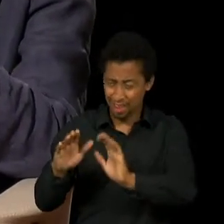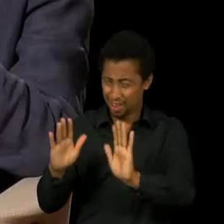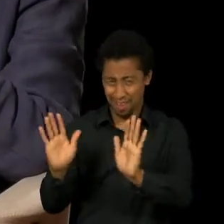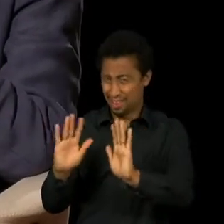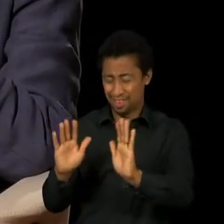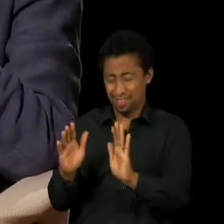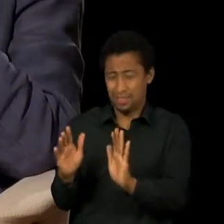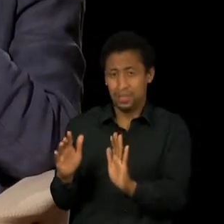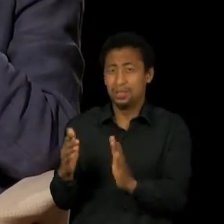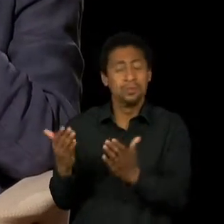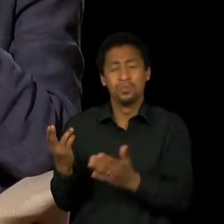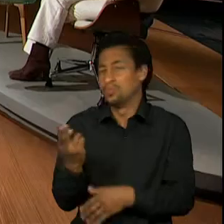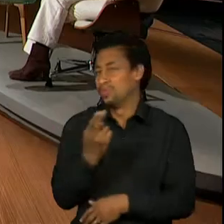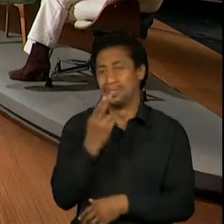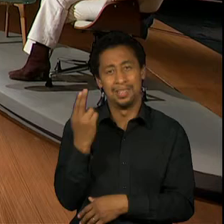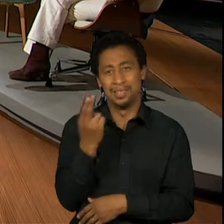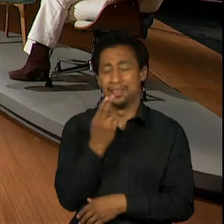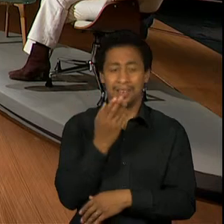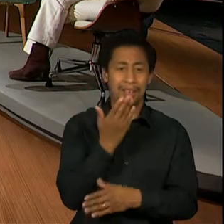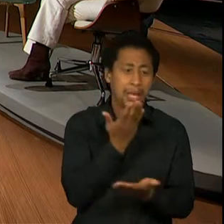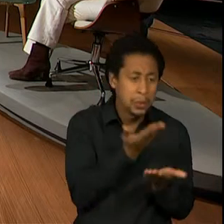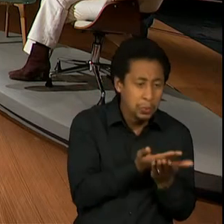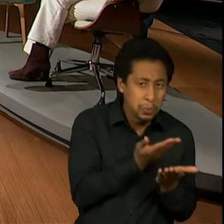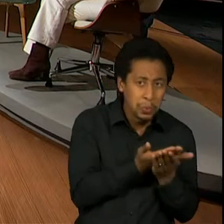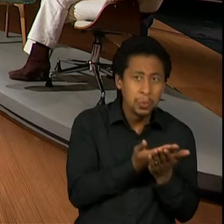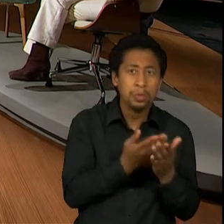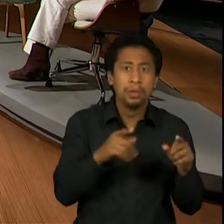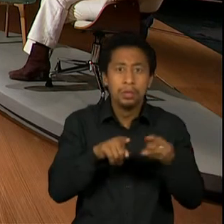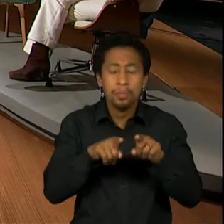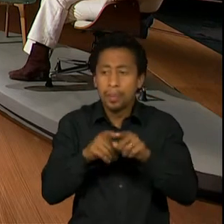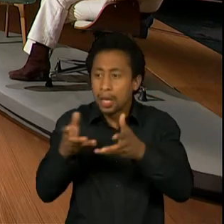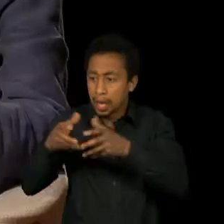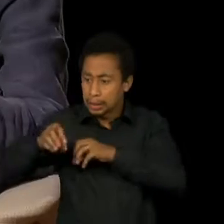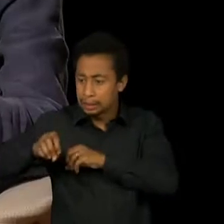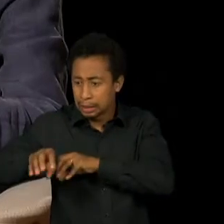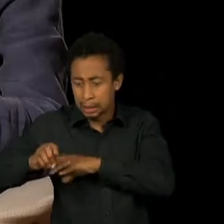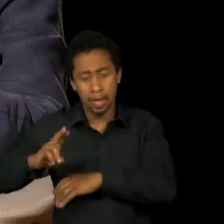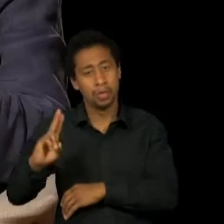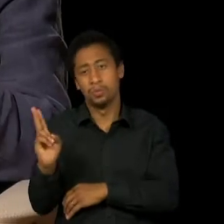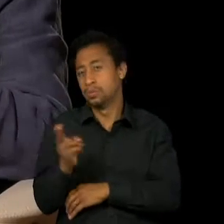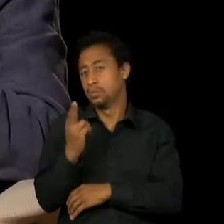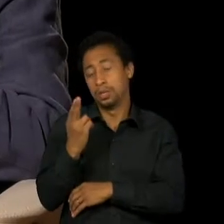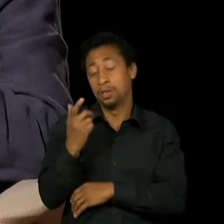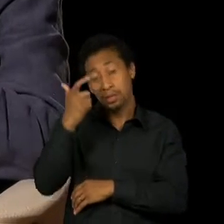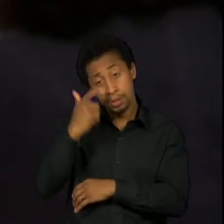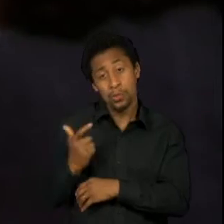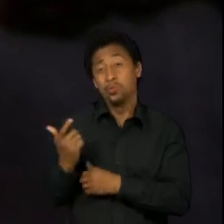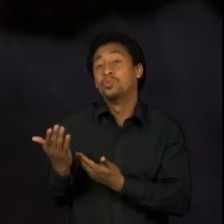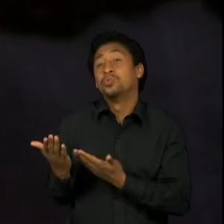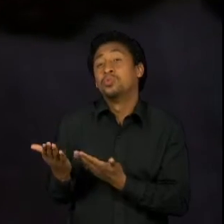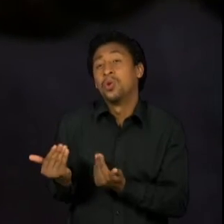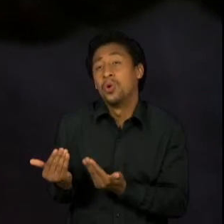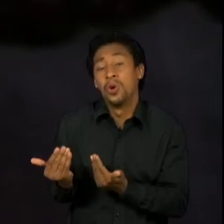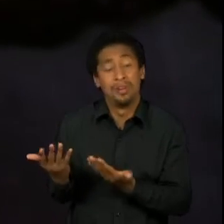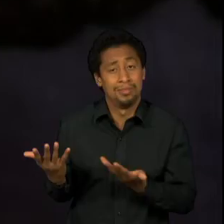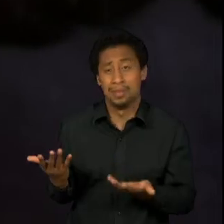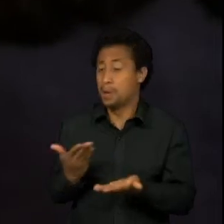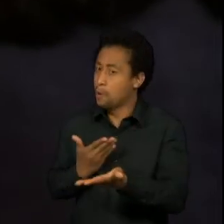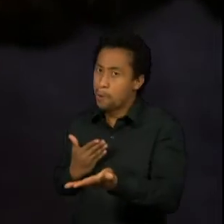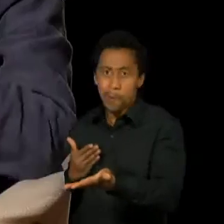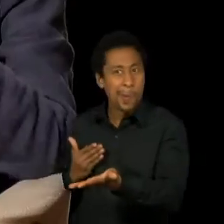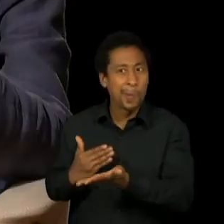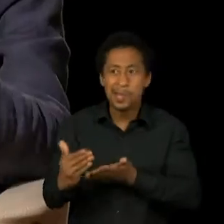nesses dois lugares. Eu acho que também, como todo jovem, eu embarquei de cabeça, né? Então, os